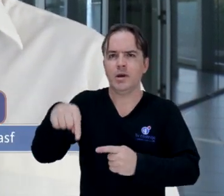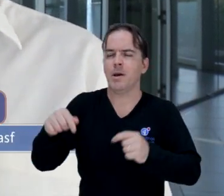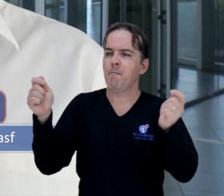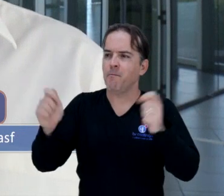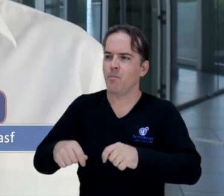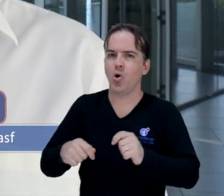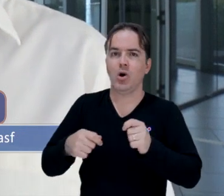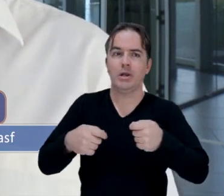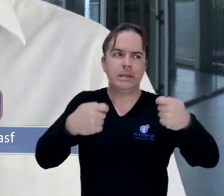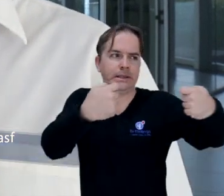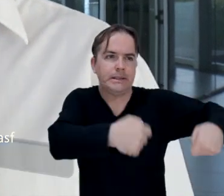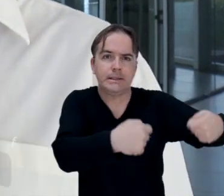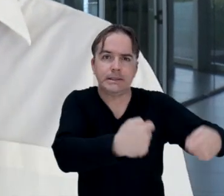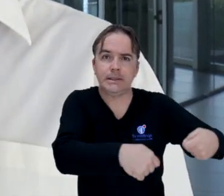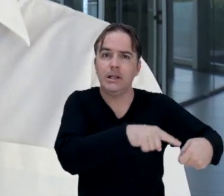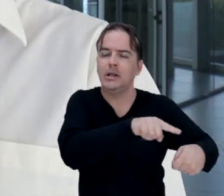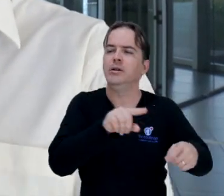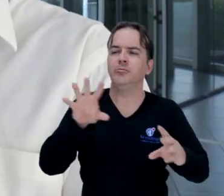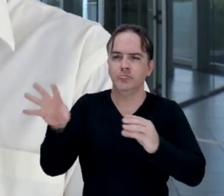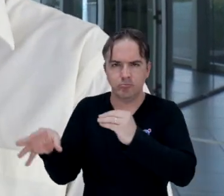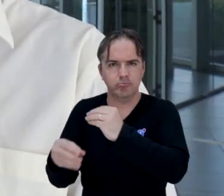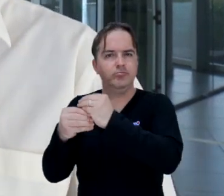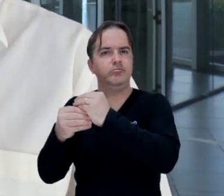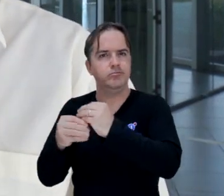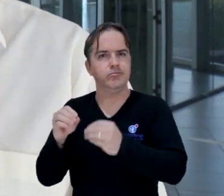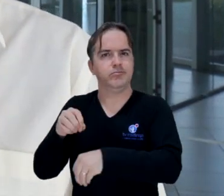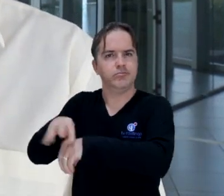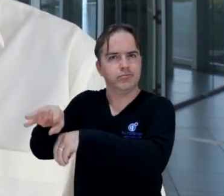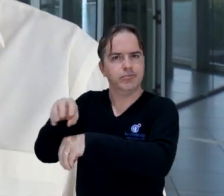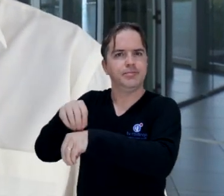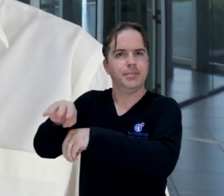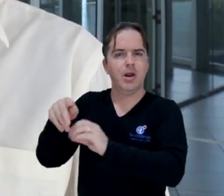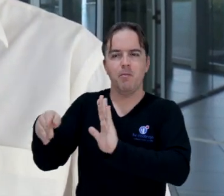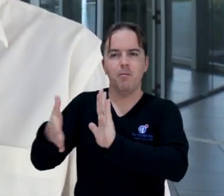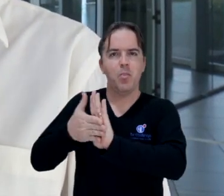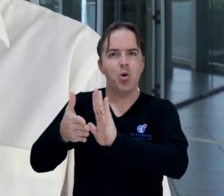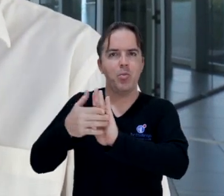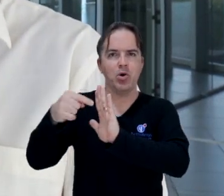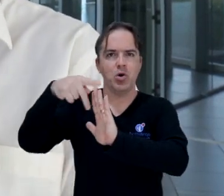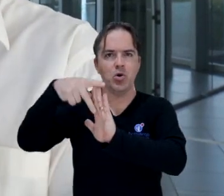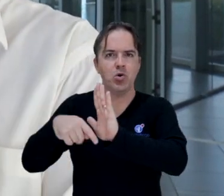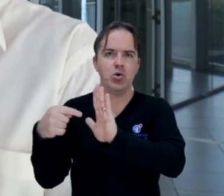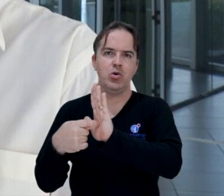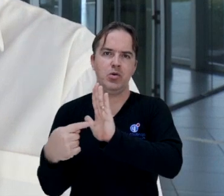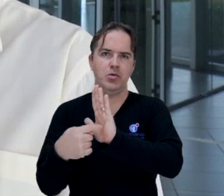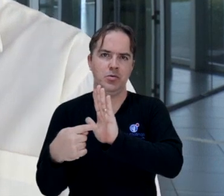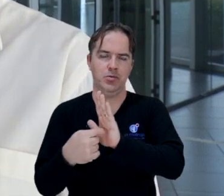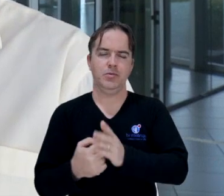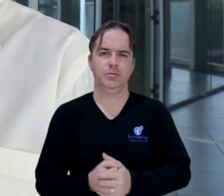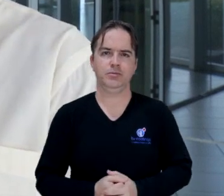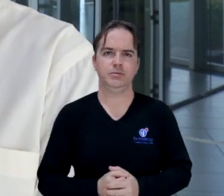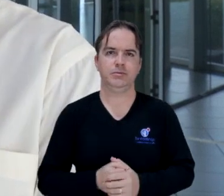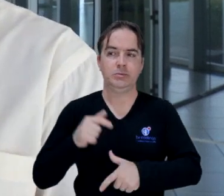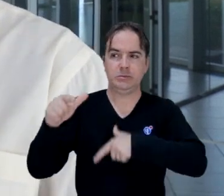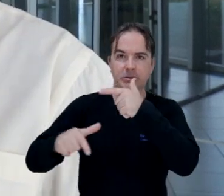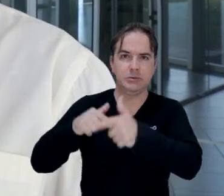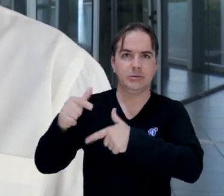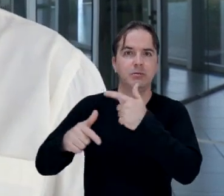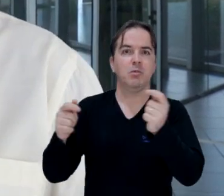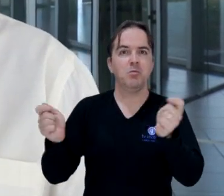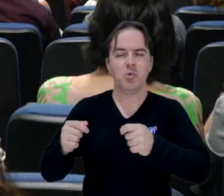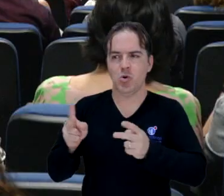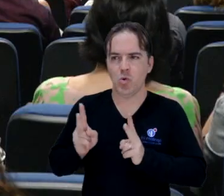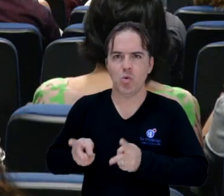essas demandas sejam agregadas ao plano de execução, ao plano de trabalho